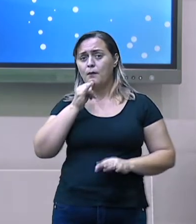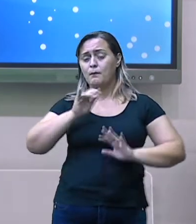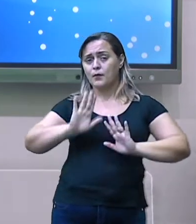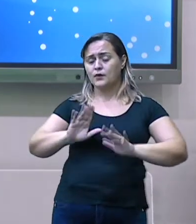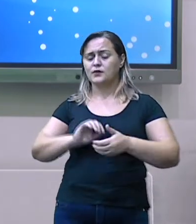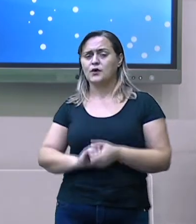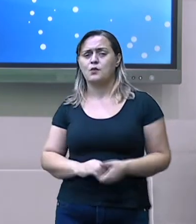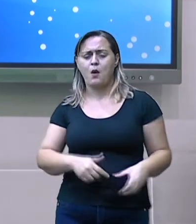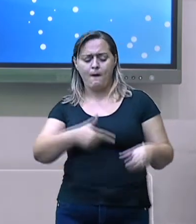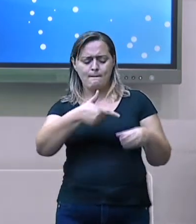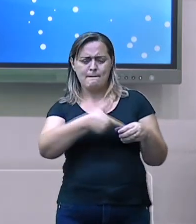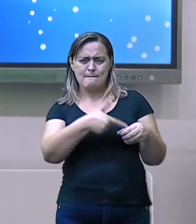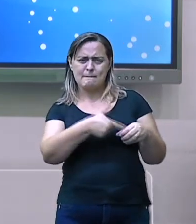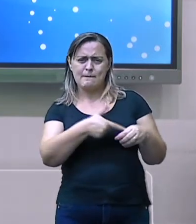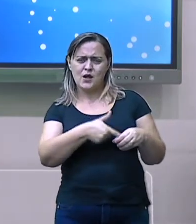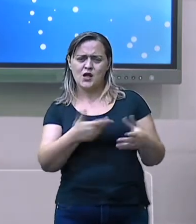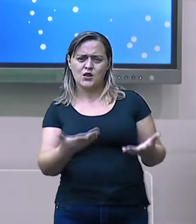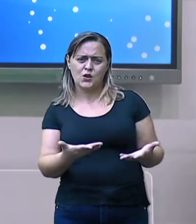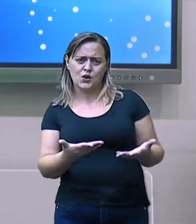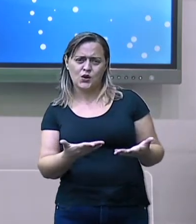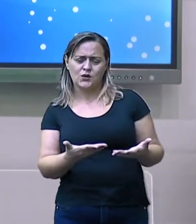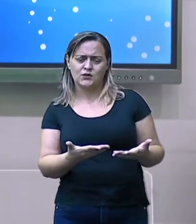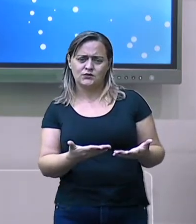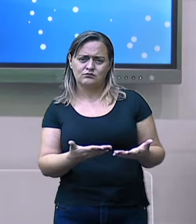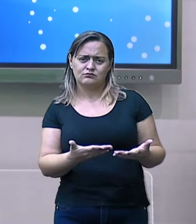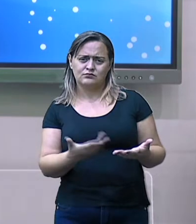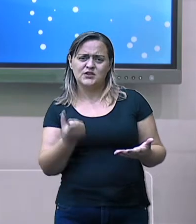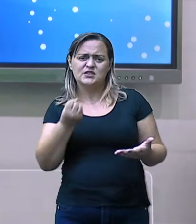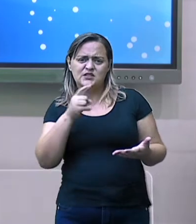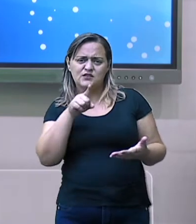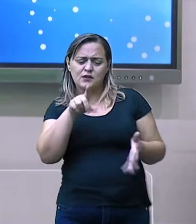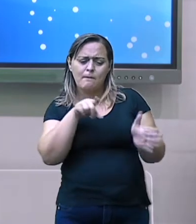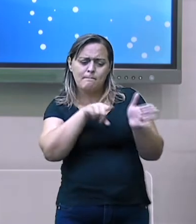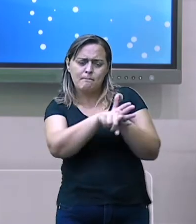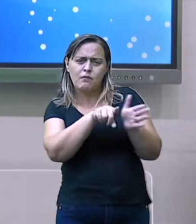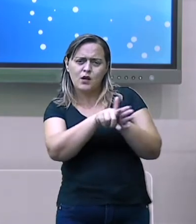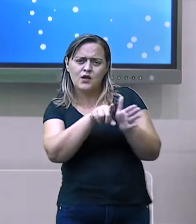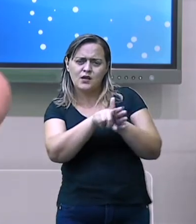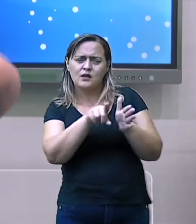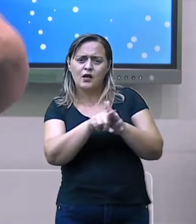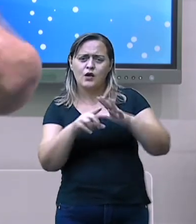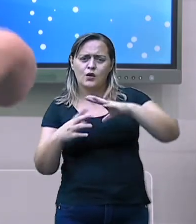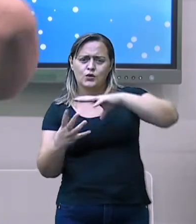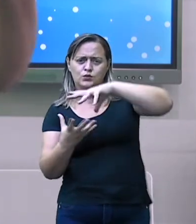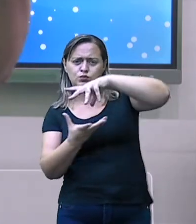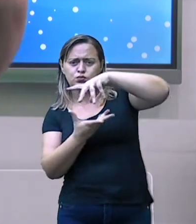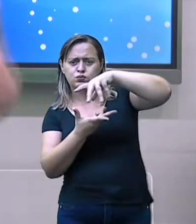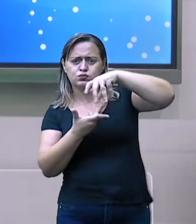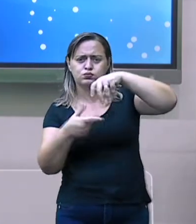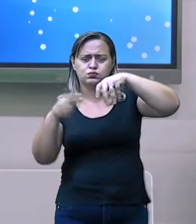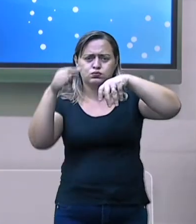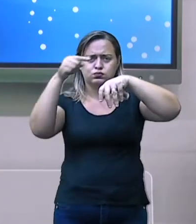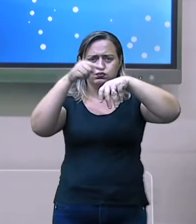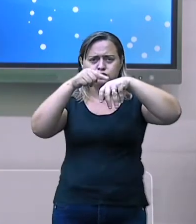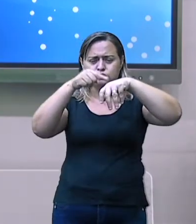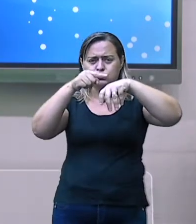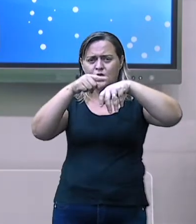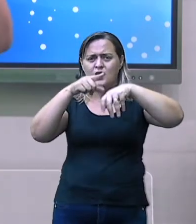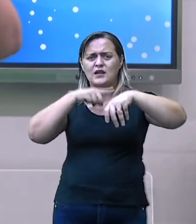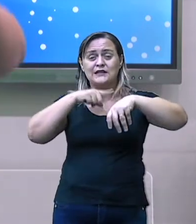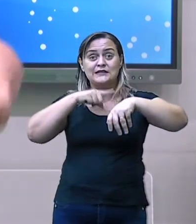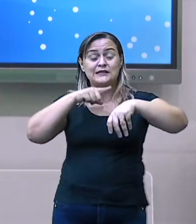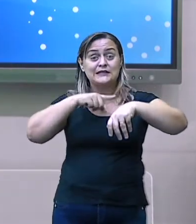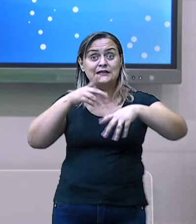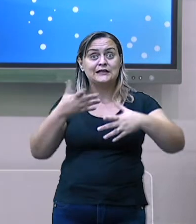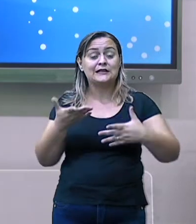reservas que existem na Antártida são imensas. são bem maiores que as